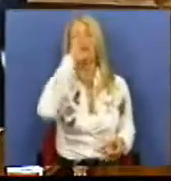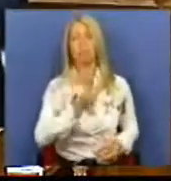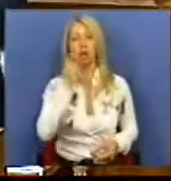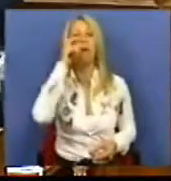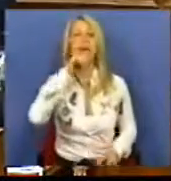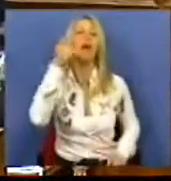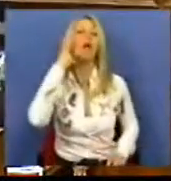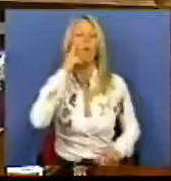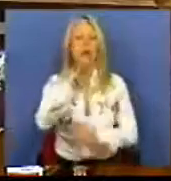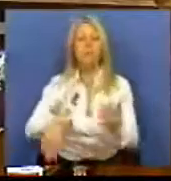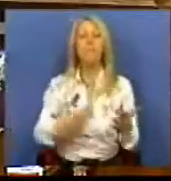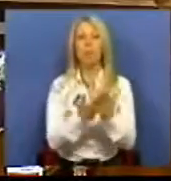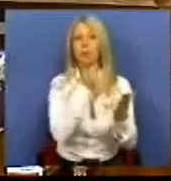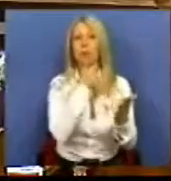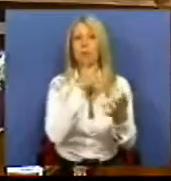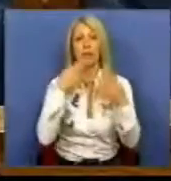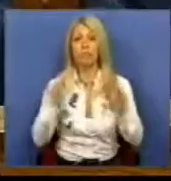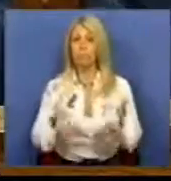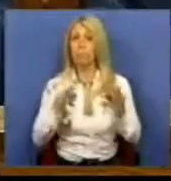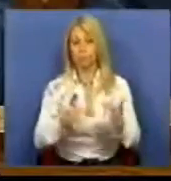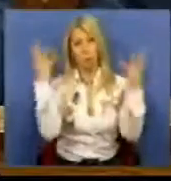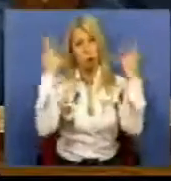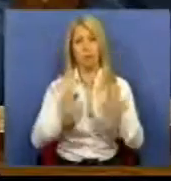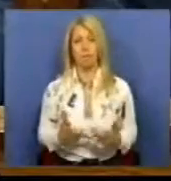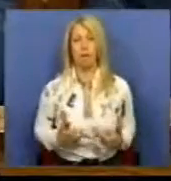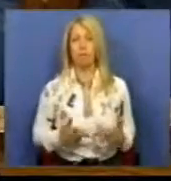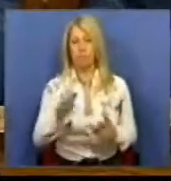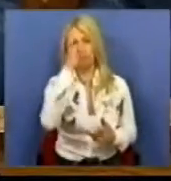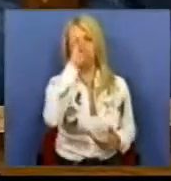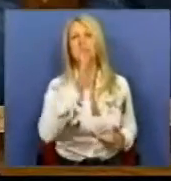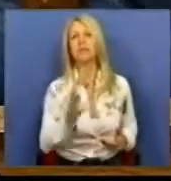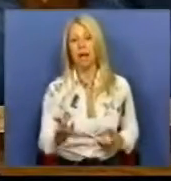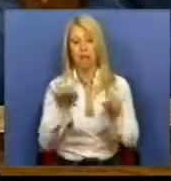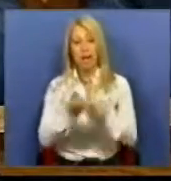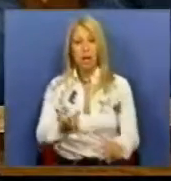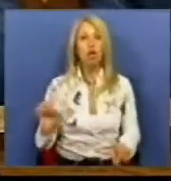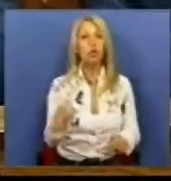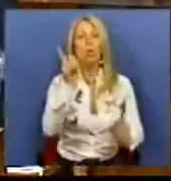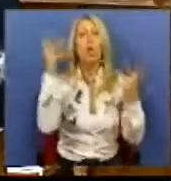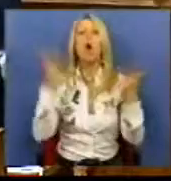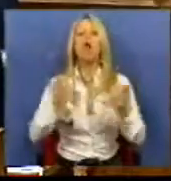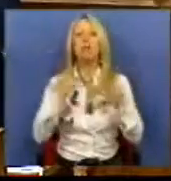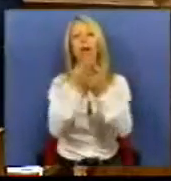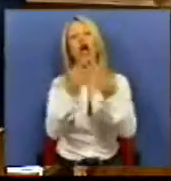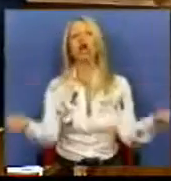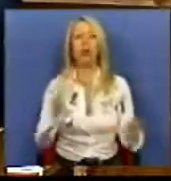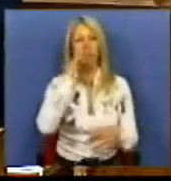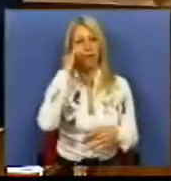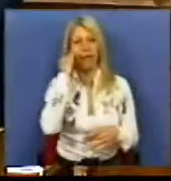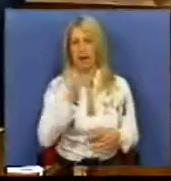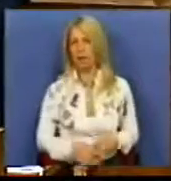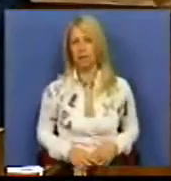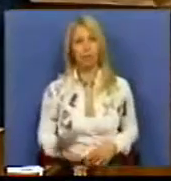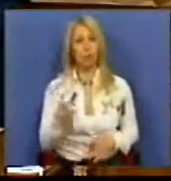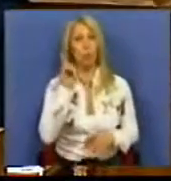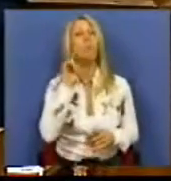quem conhece as propostas e medidas concretas deste orçamento sabe que este não é um orçamento para resolver a crise, mas sim